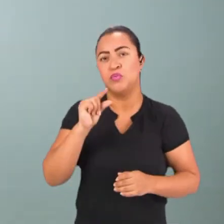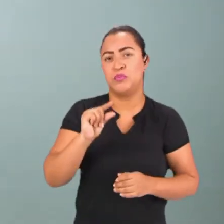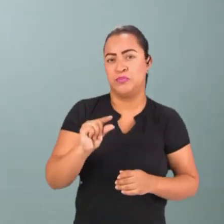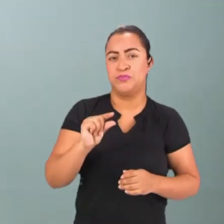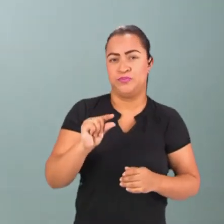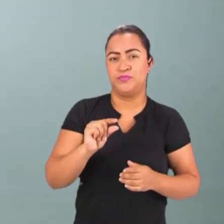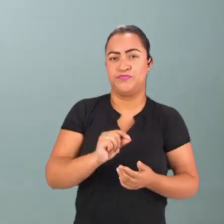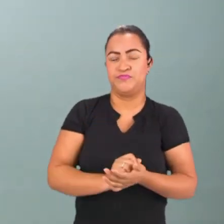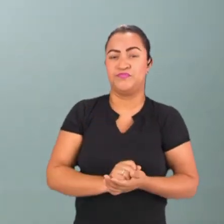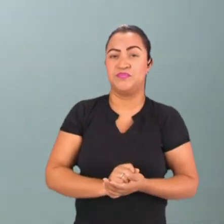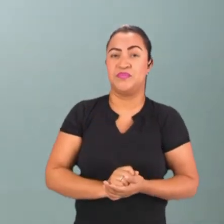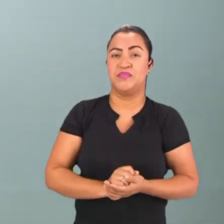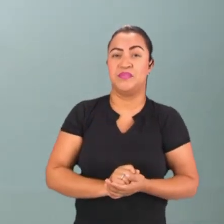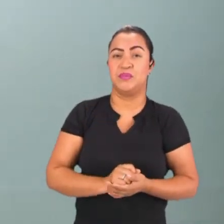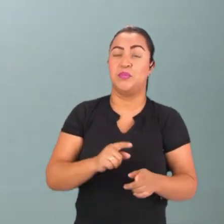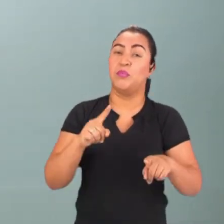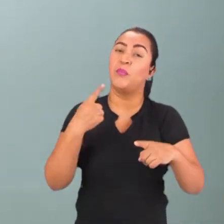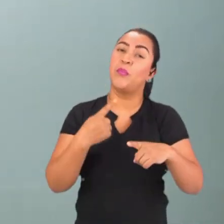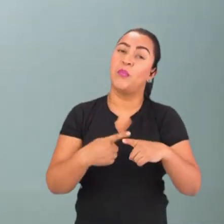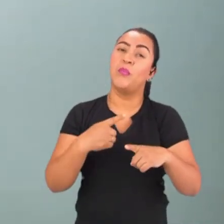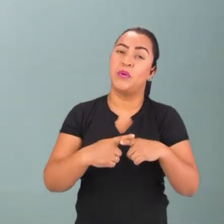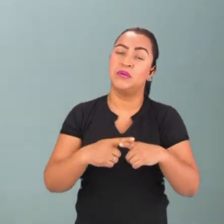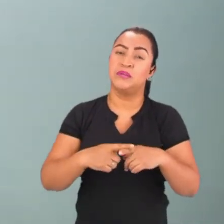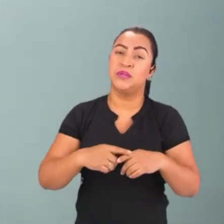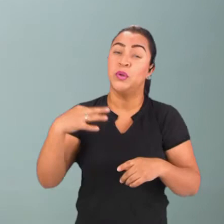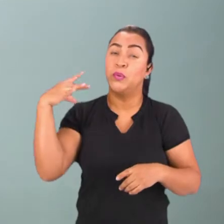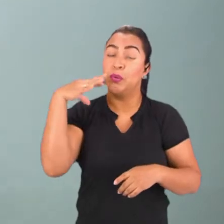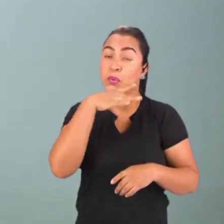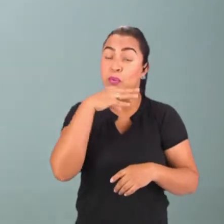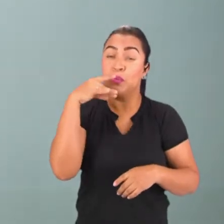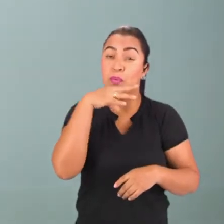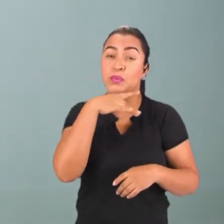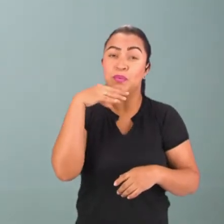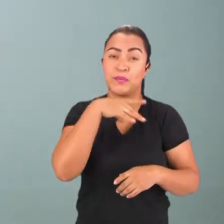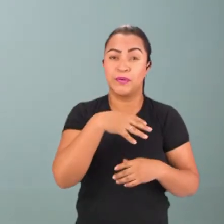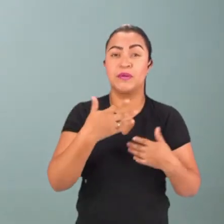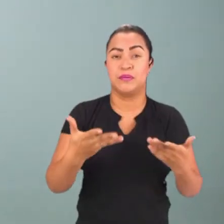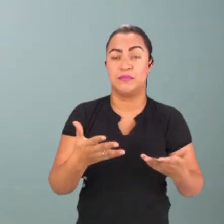quê? Produção de calor. Ok? Ok? Vamos lá?